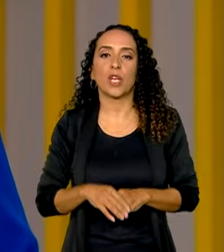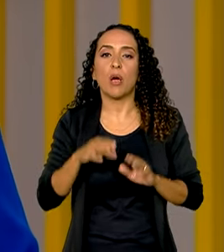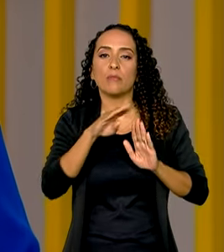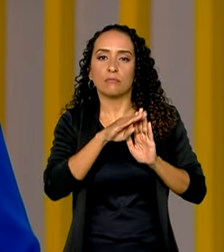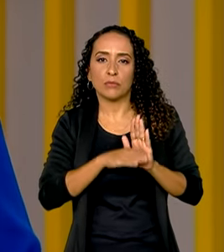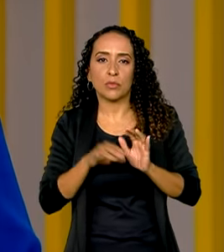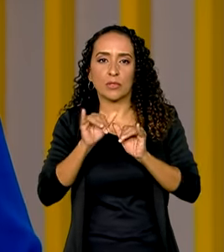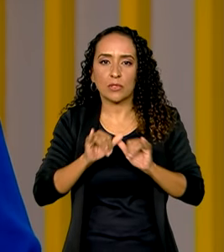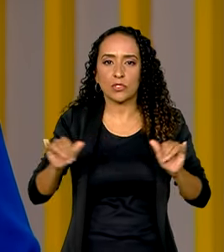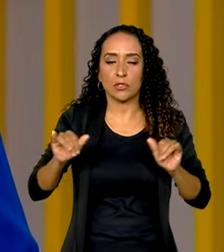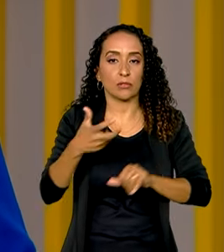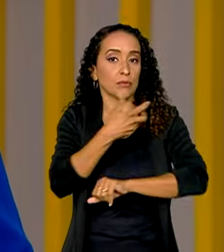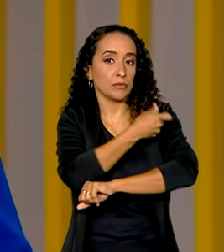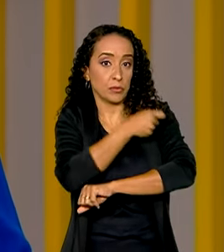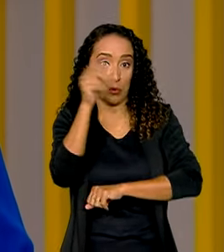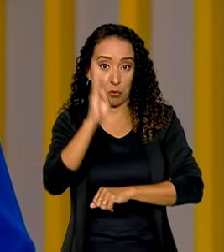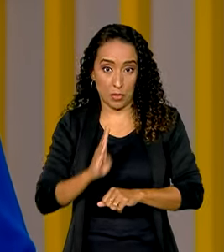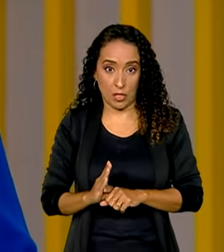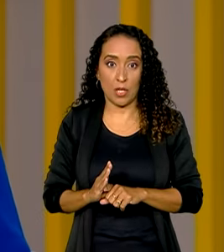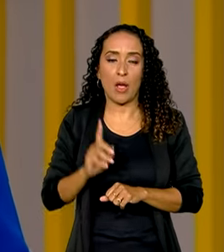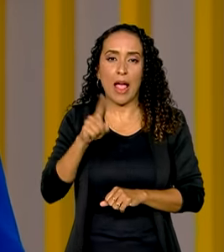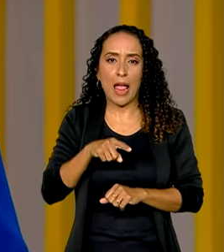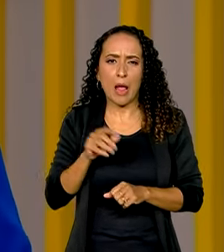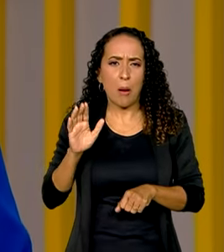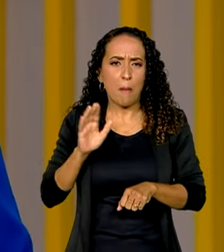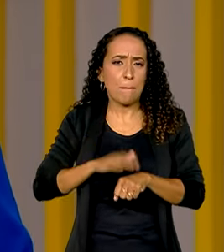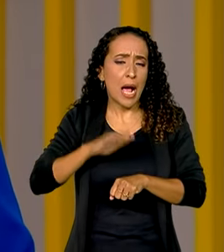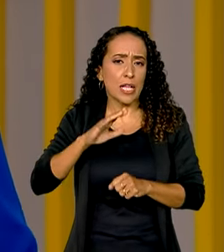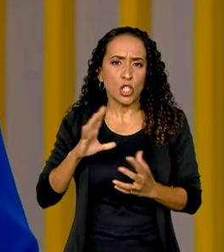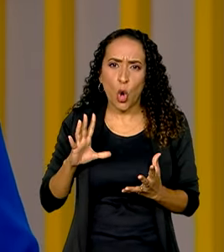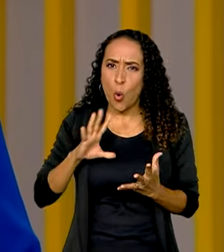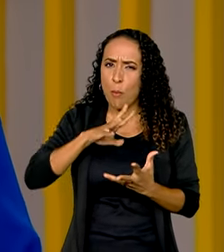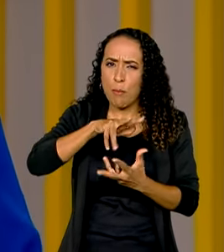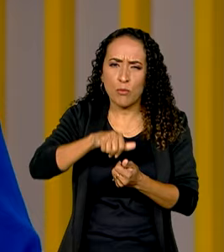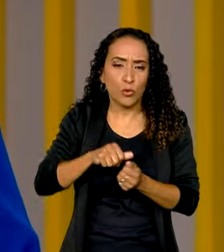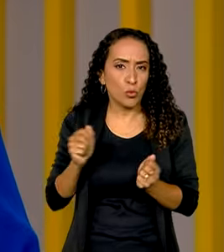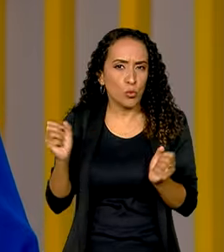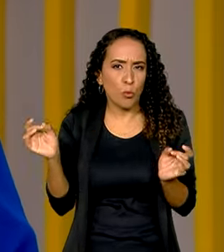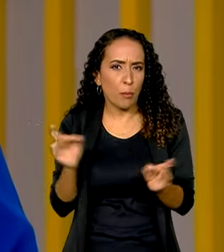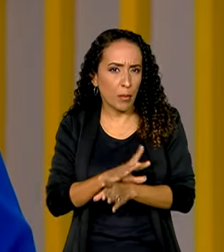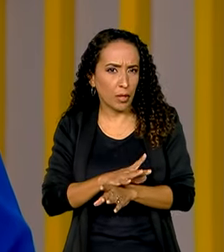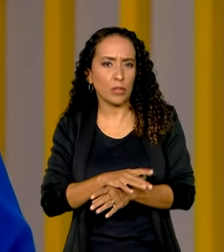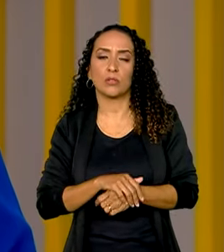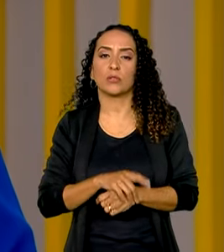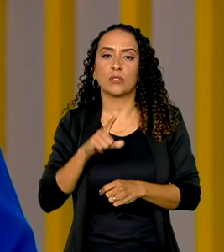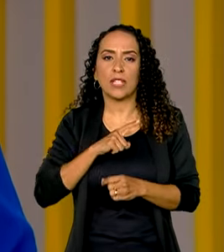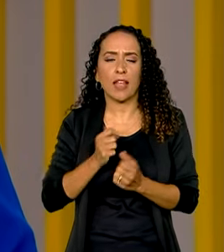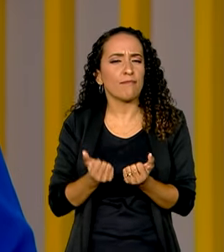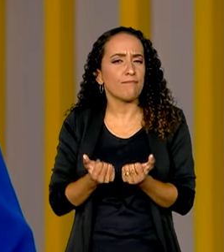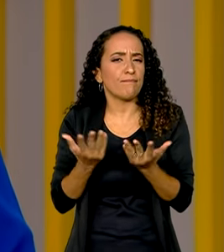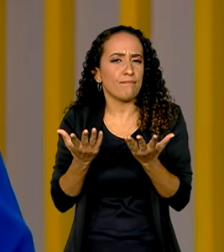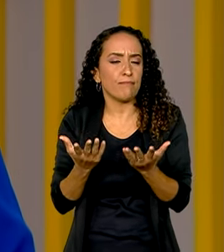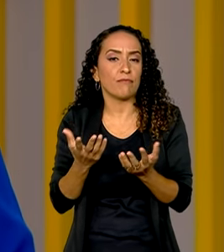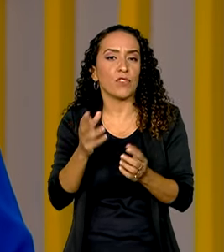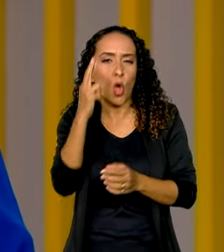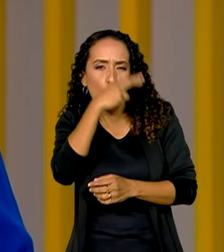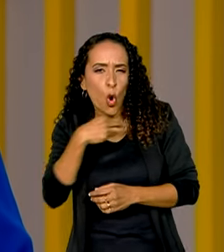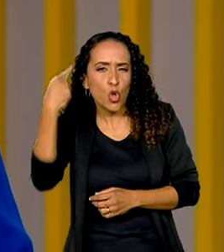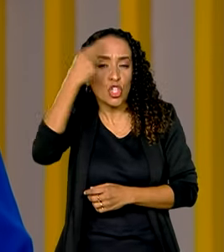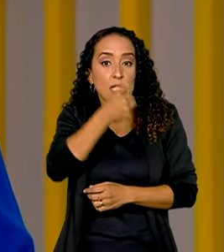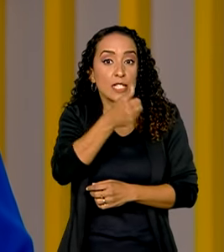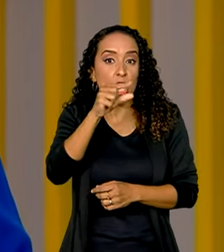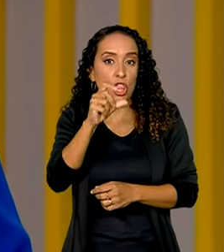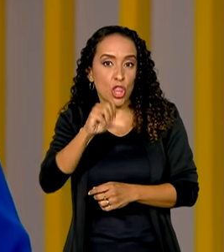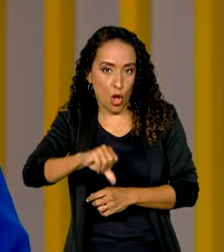Nacional de Imunizações do Brasil é um dos mais completos do mundo. No total, são disponibilizadas na rotina 19